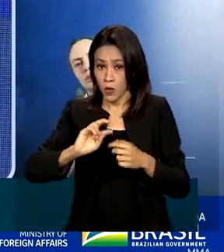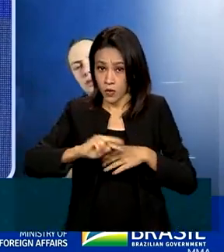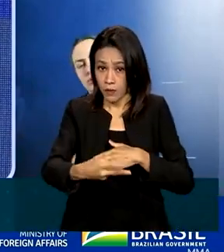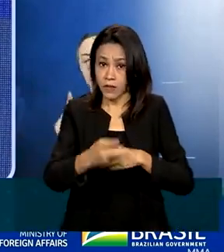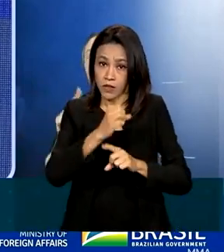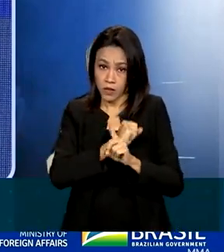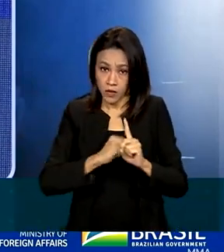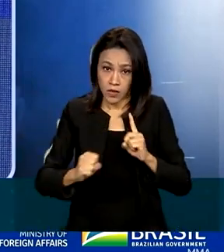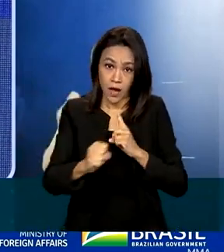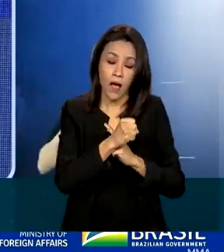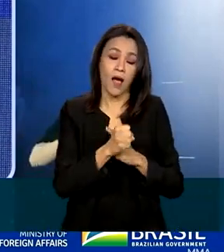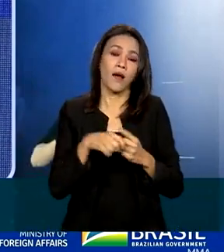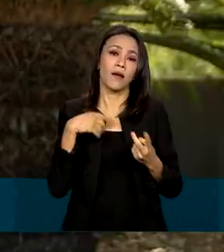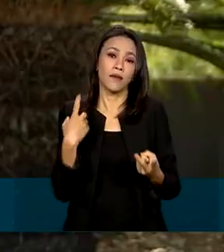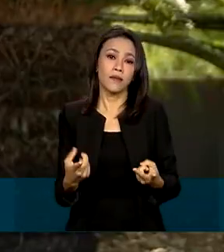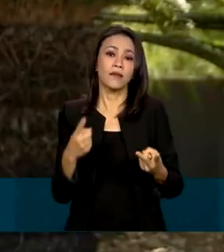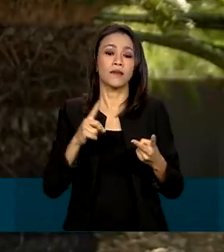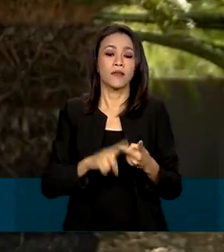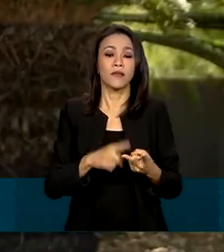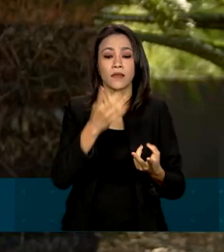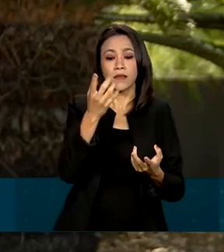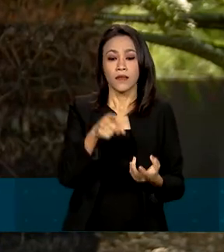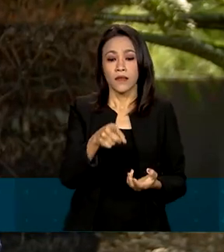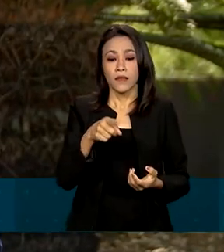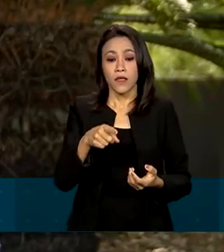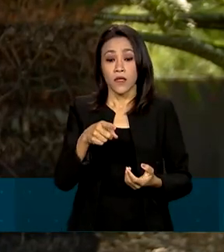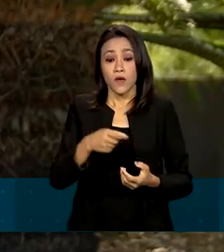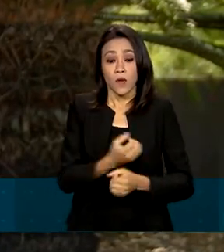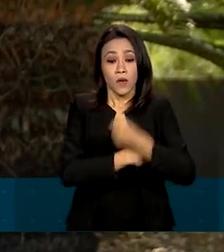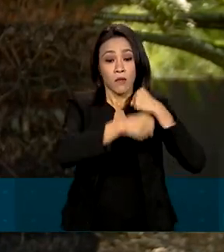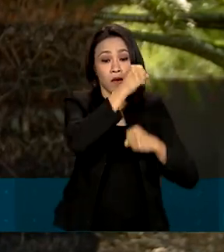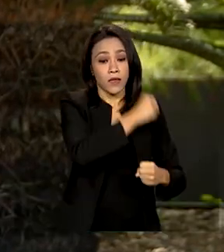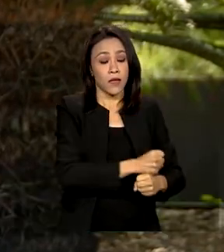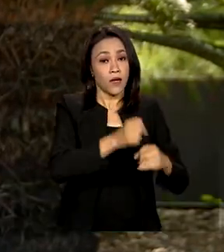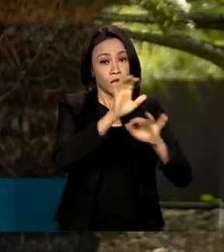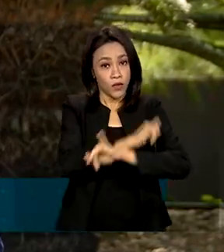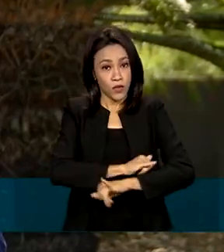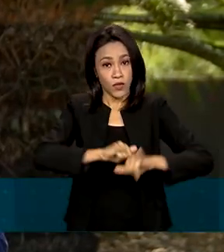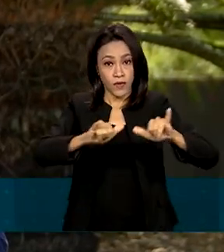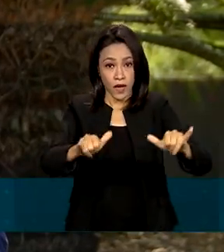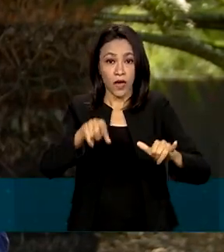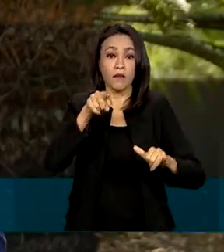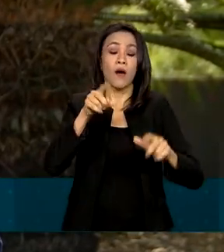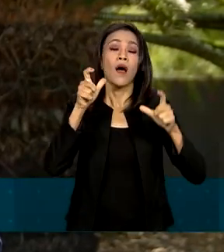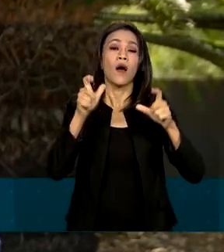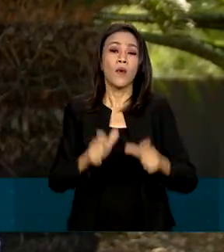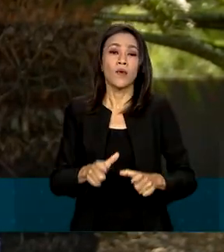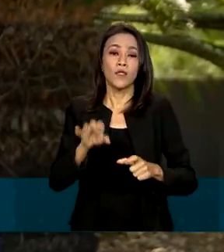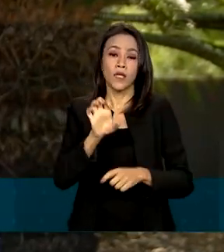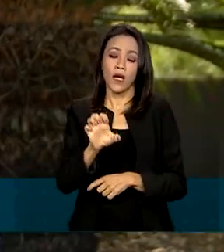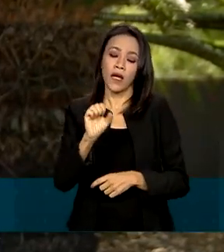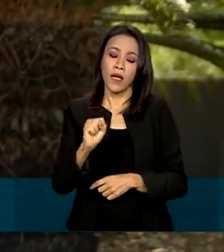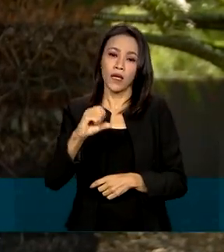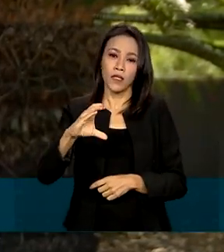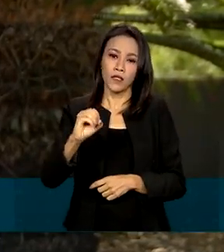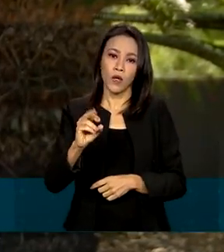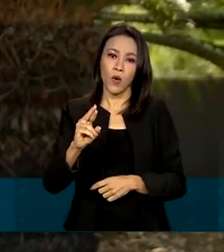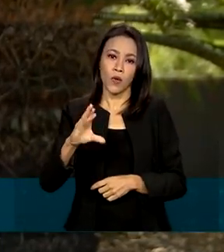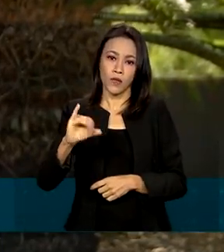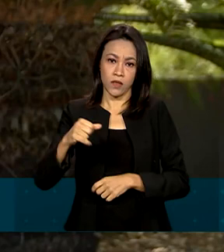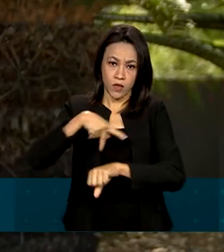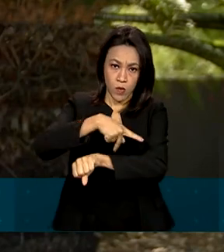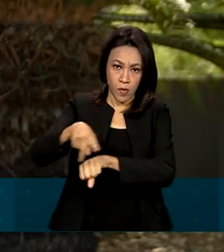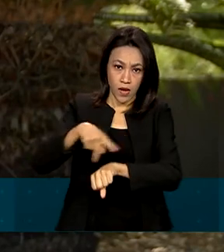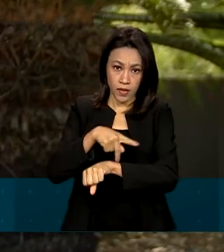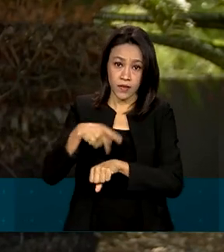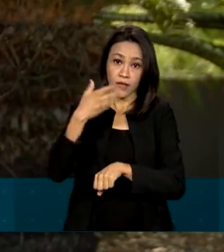resultados em sequestro de carbono. Lançado ano passado na COP26 em Glasgow, na Escócia, o Floresta Viva é voltado para a